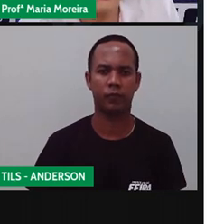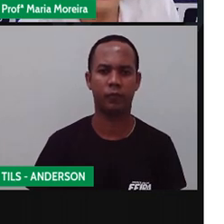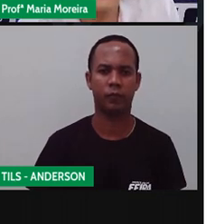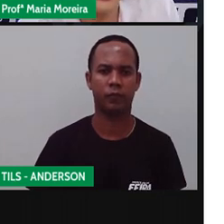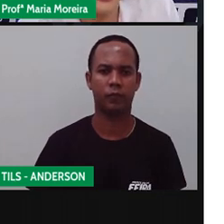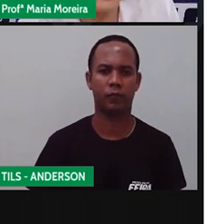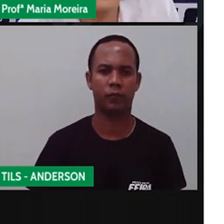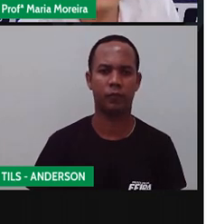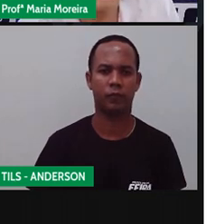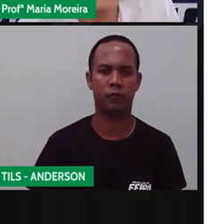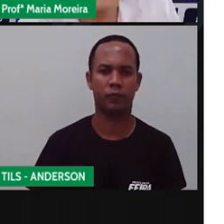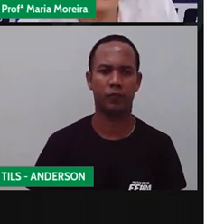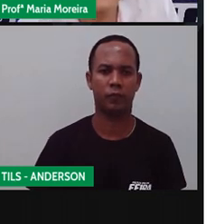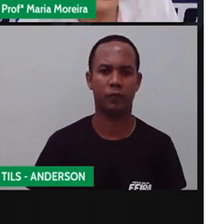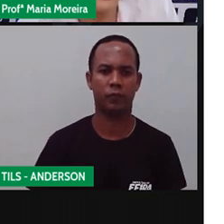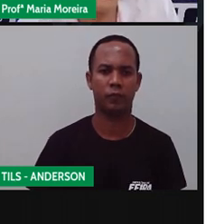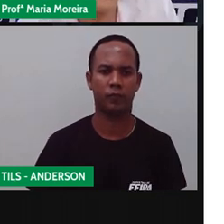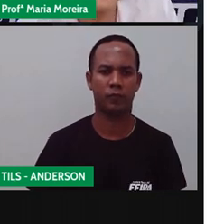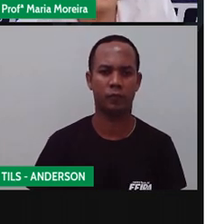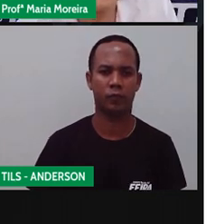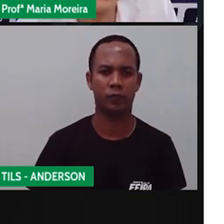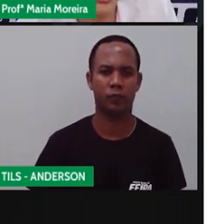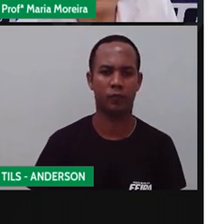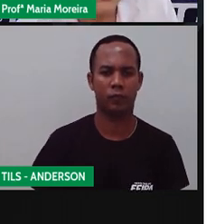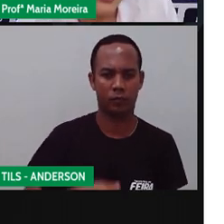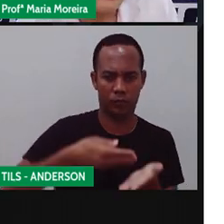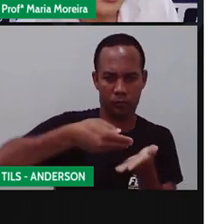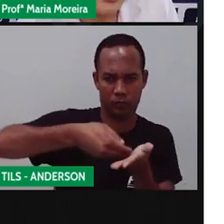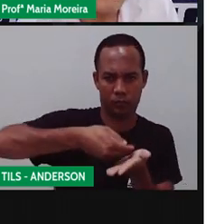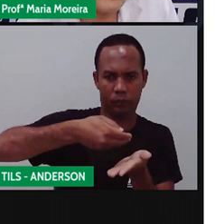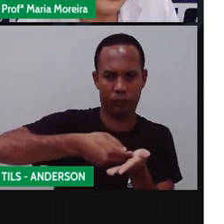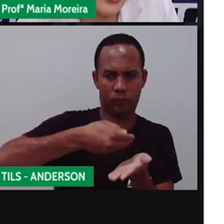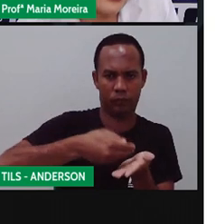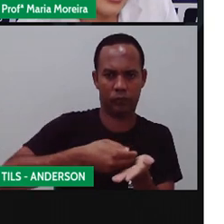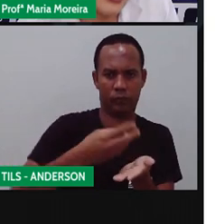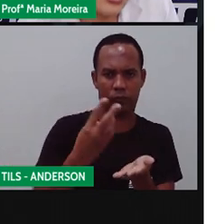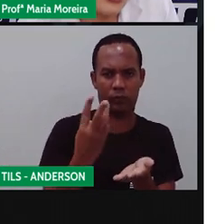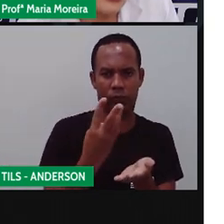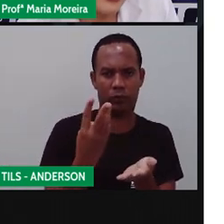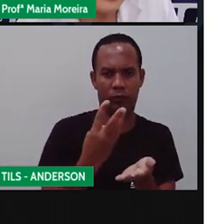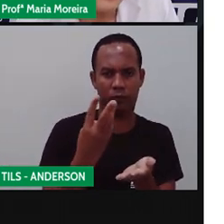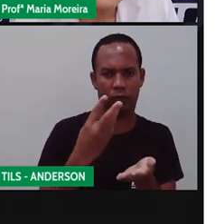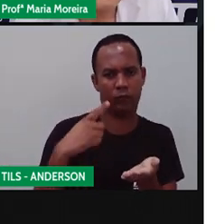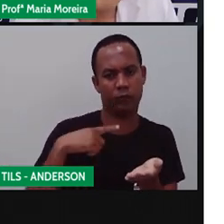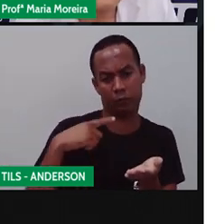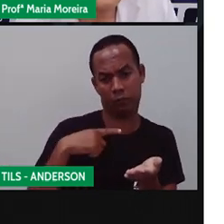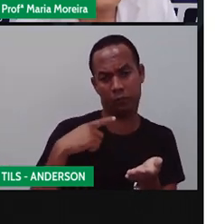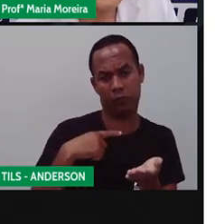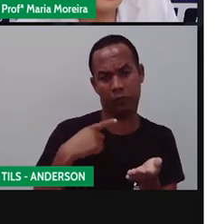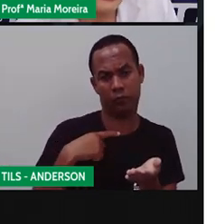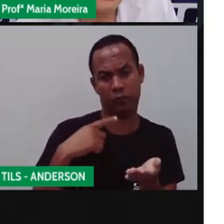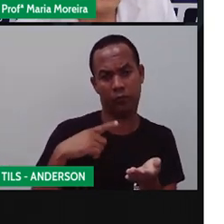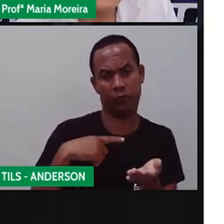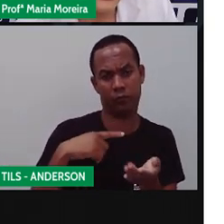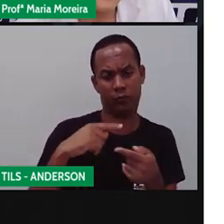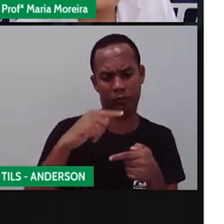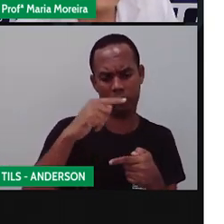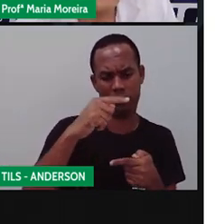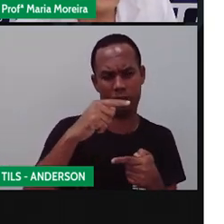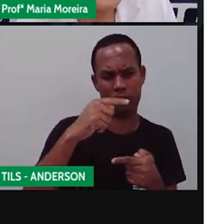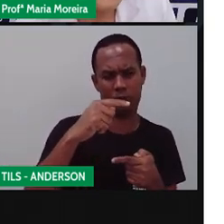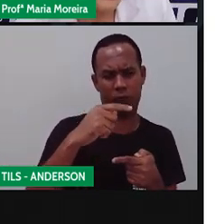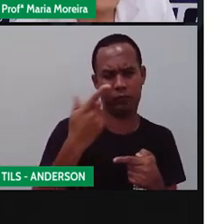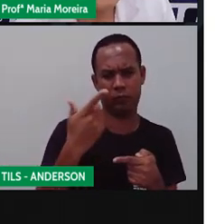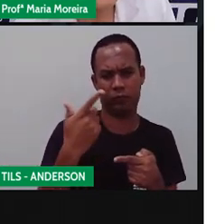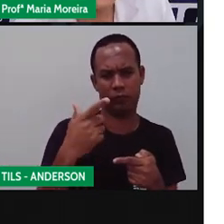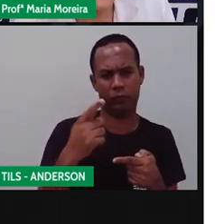sopa, né? A de sobremesa e a colherzinha de chá. Geralmente na casa da gente, né? Tem um medidor de litro, mas pra quem não